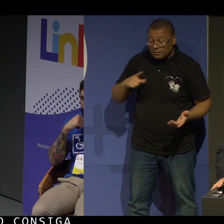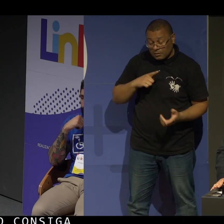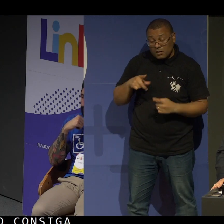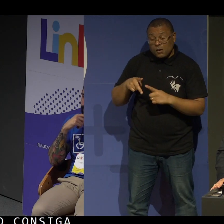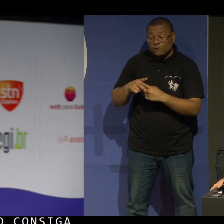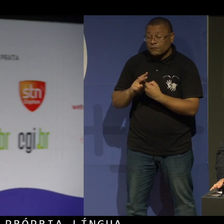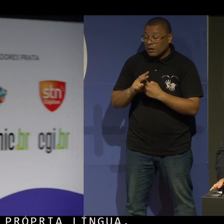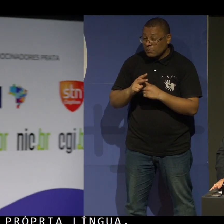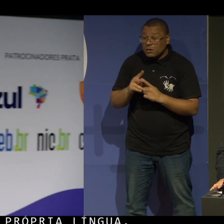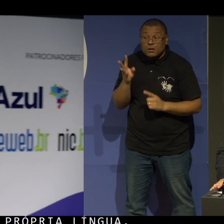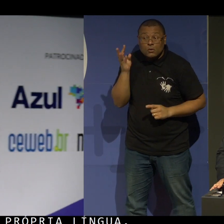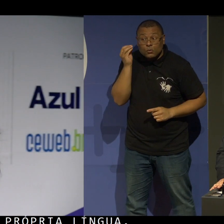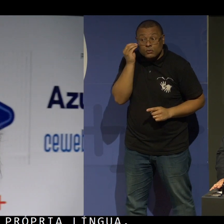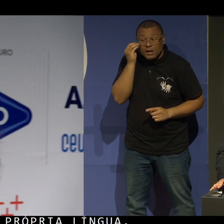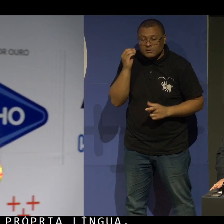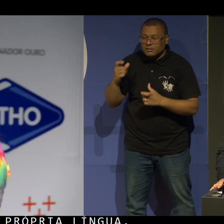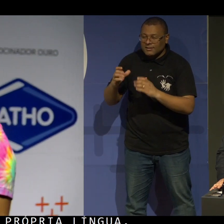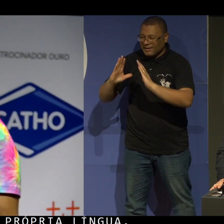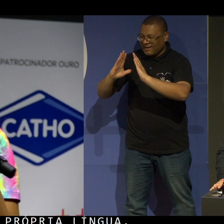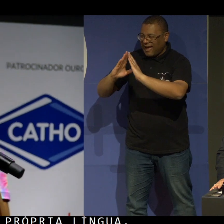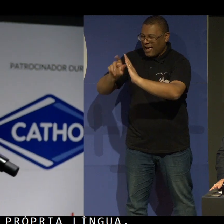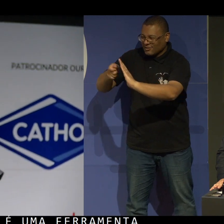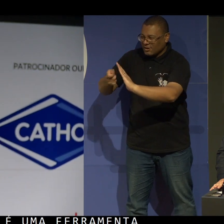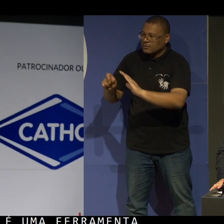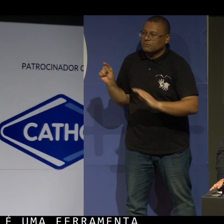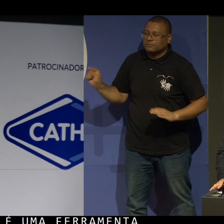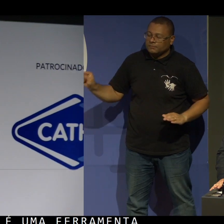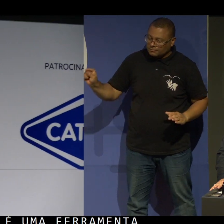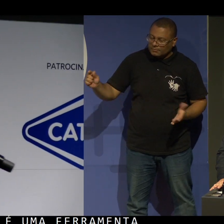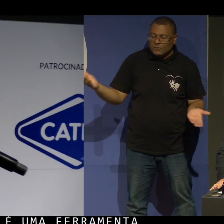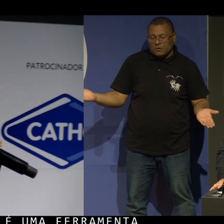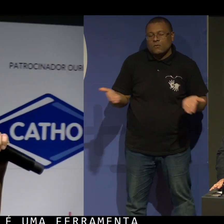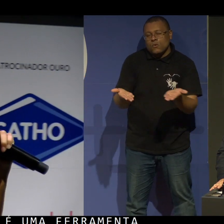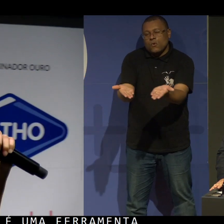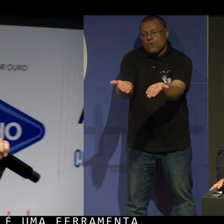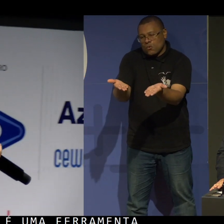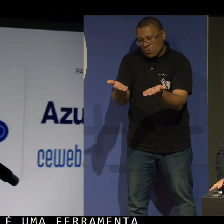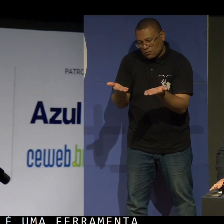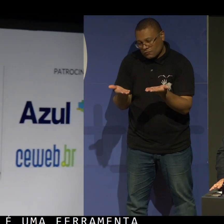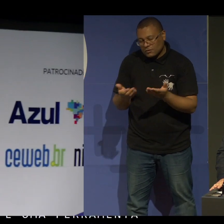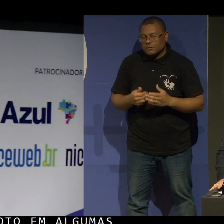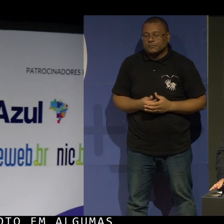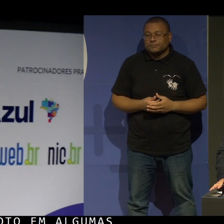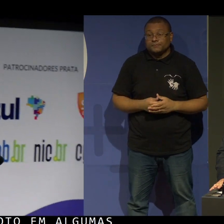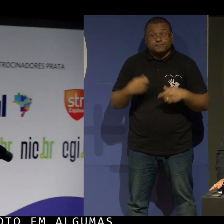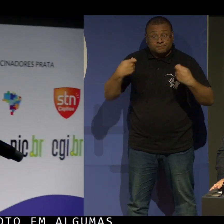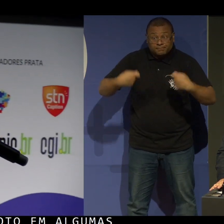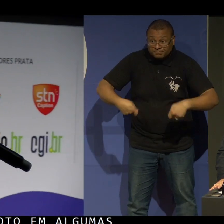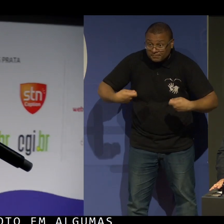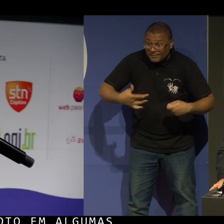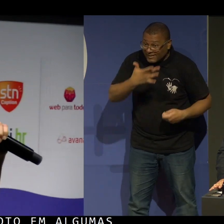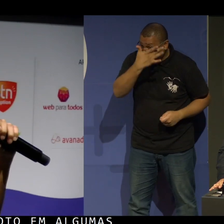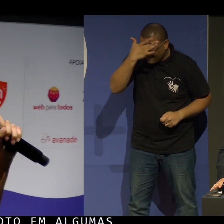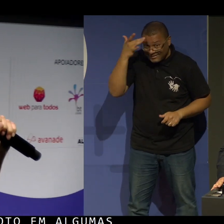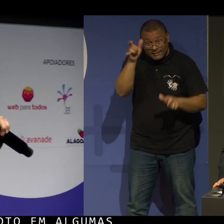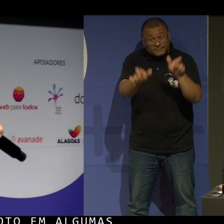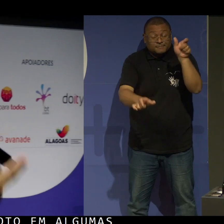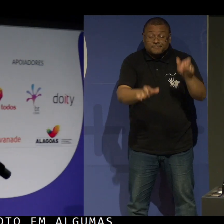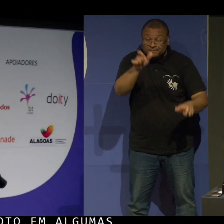ferramenta que está em piloto em algumas agências. E aqui fica um convite para... Precisamos que as pessoas